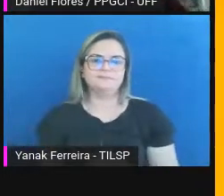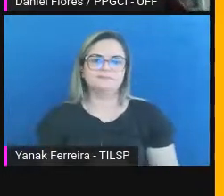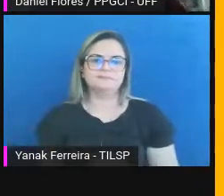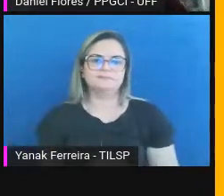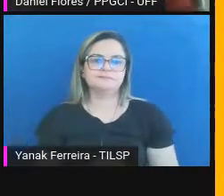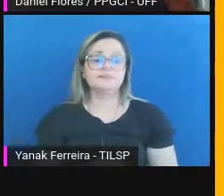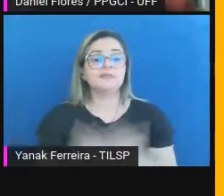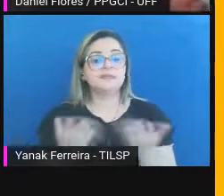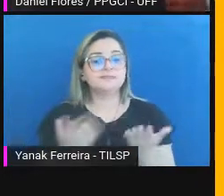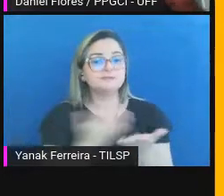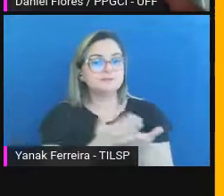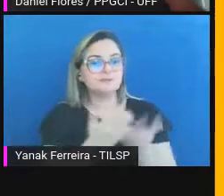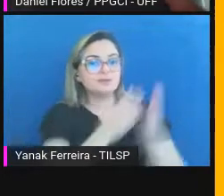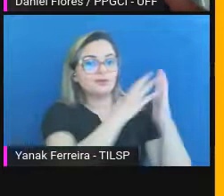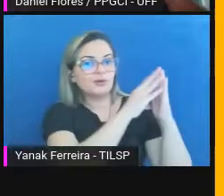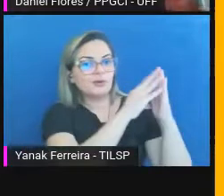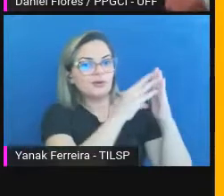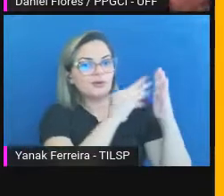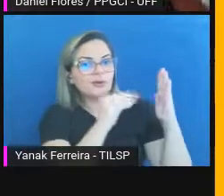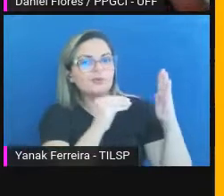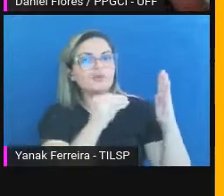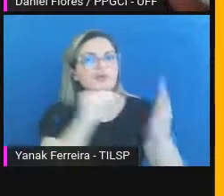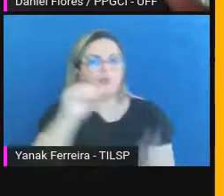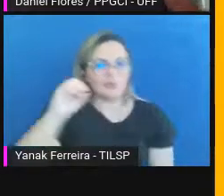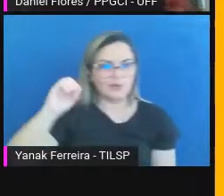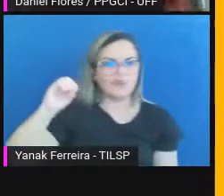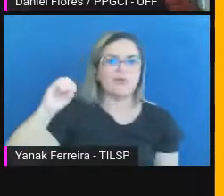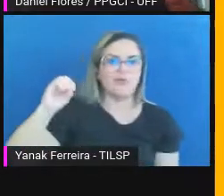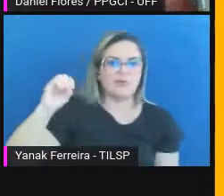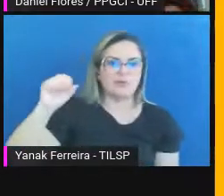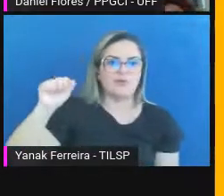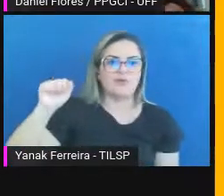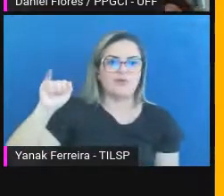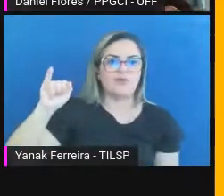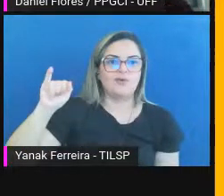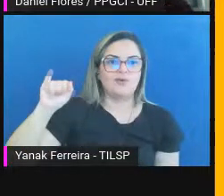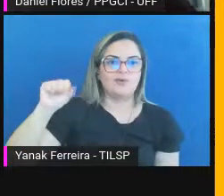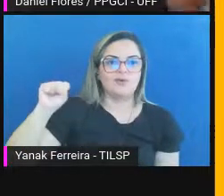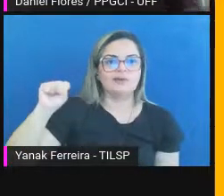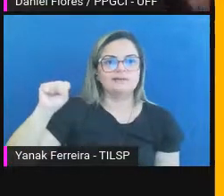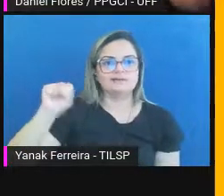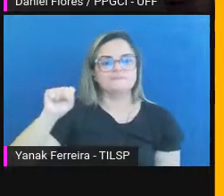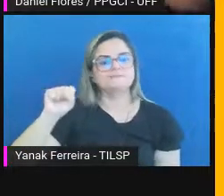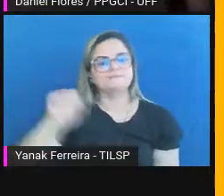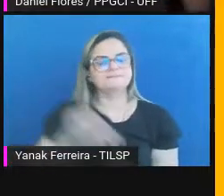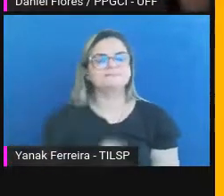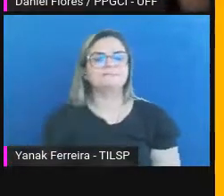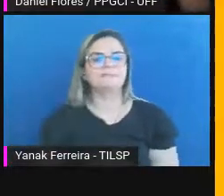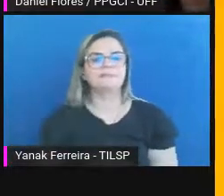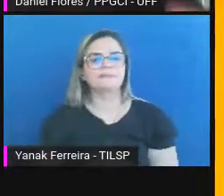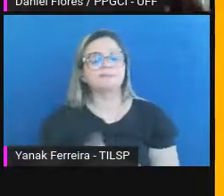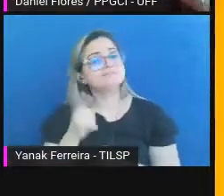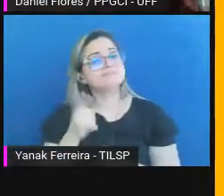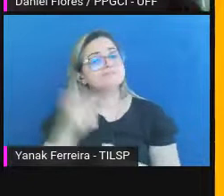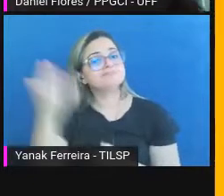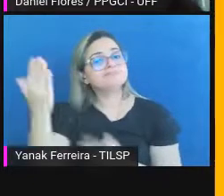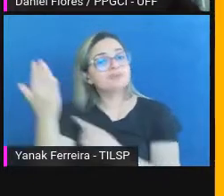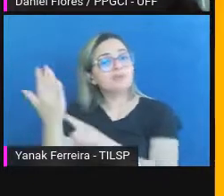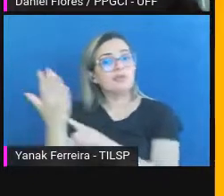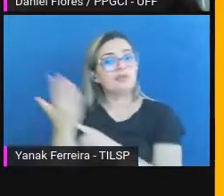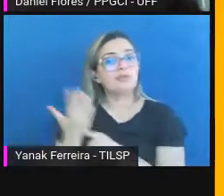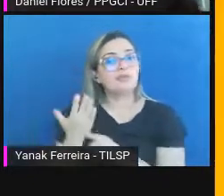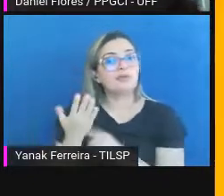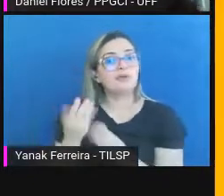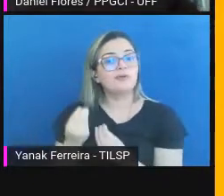modelo OAS, Open Archival Information System, que nos trouxe para a área de arquivo de